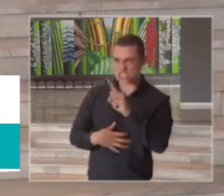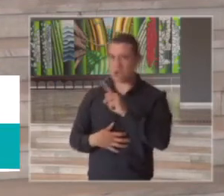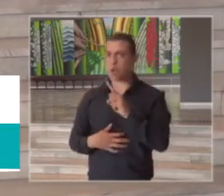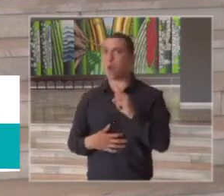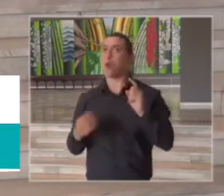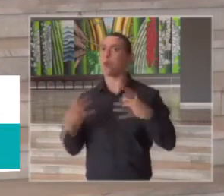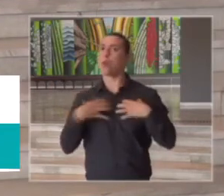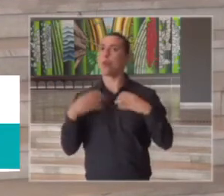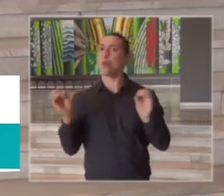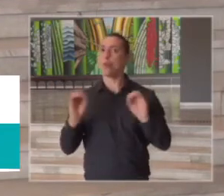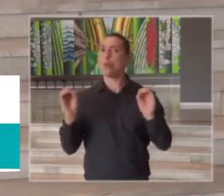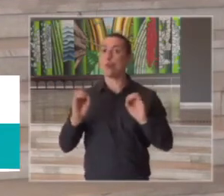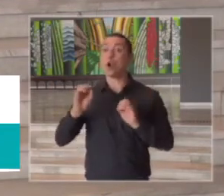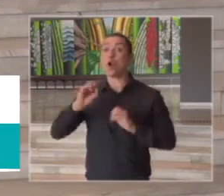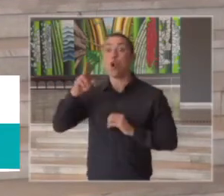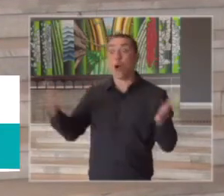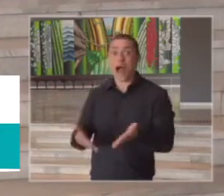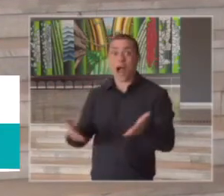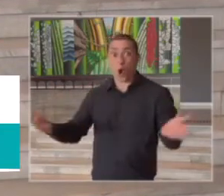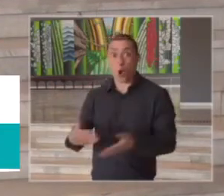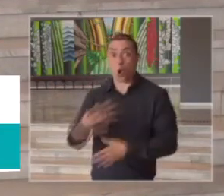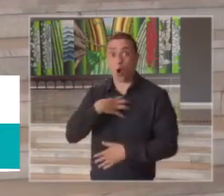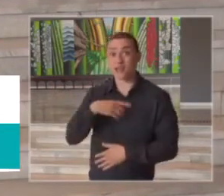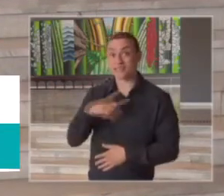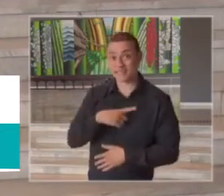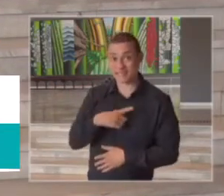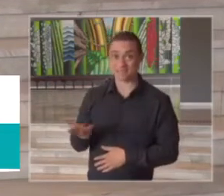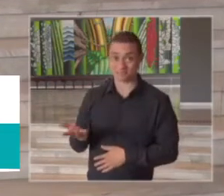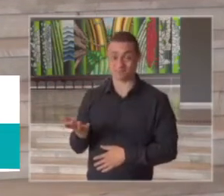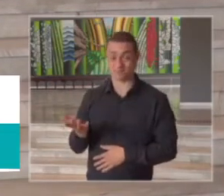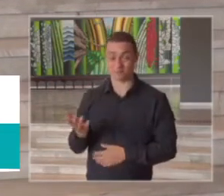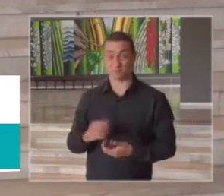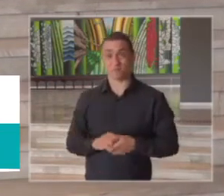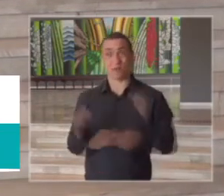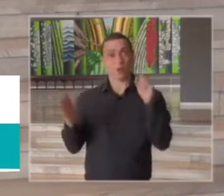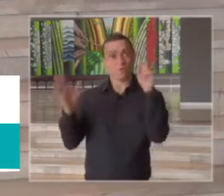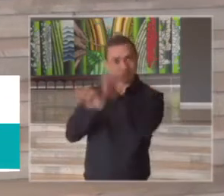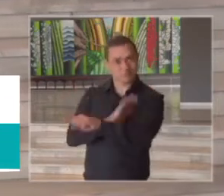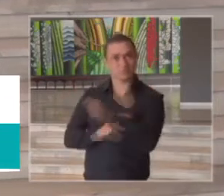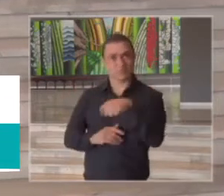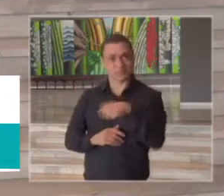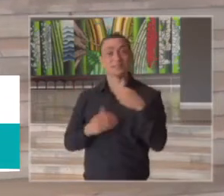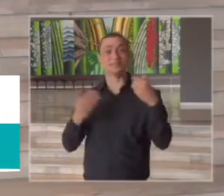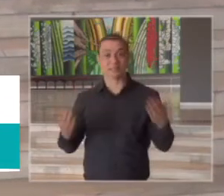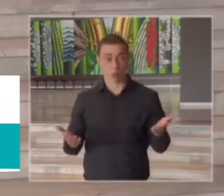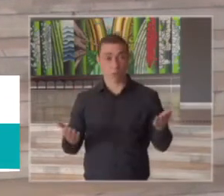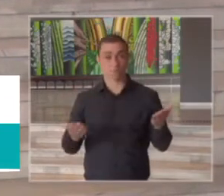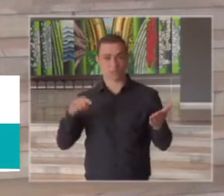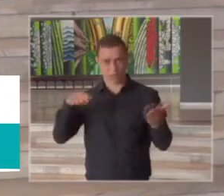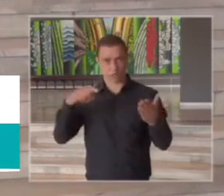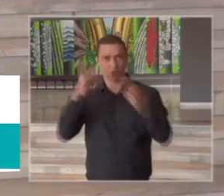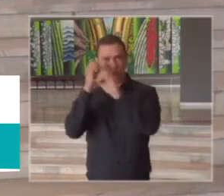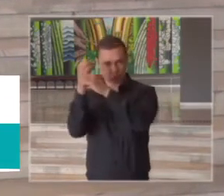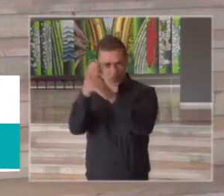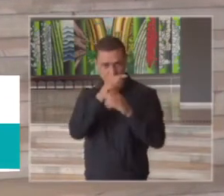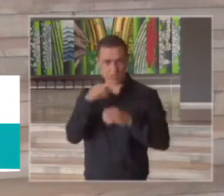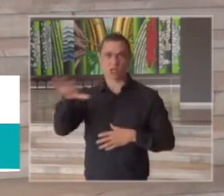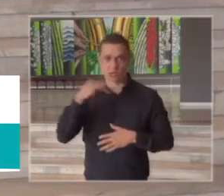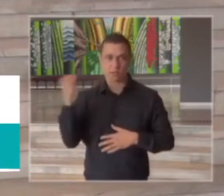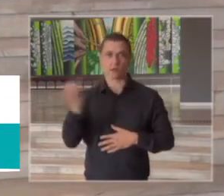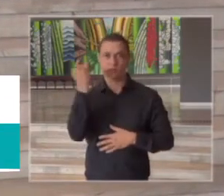não teve sintomas ou se ela está com sintoma então nesse cenário os testes são importantíssimos